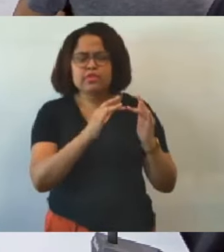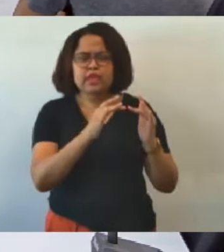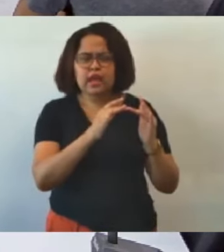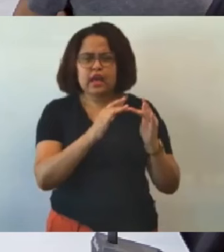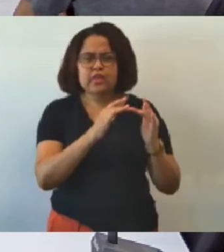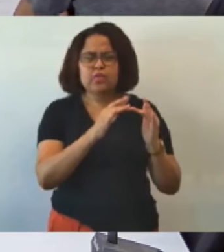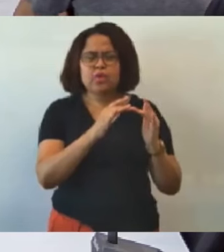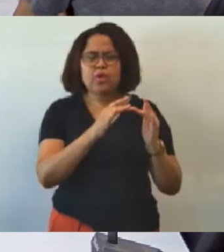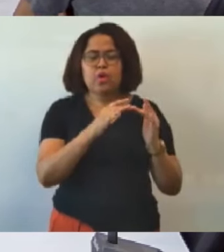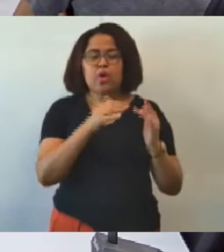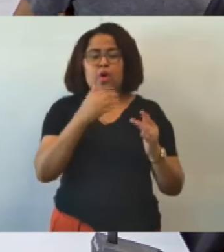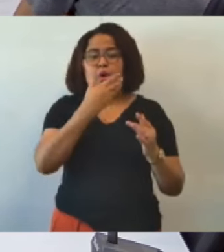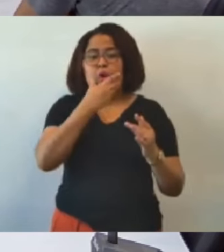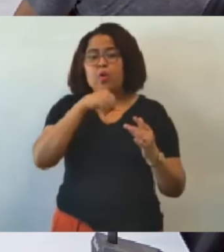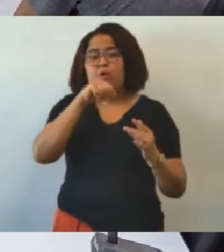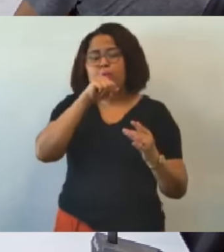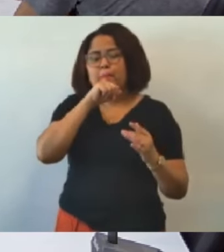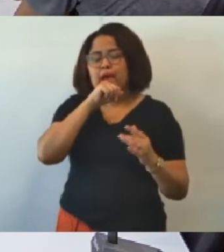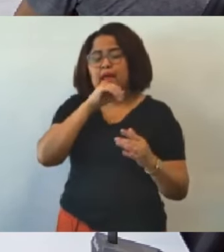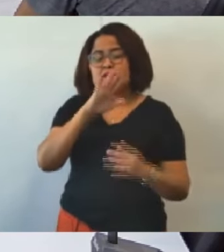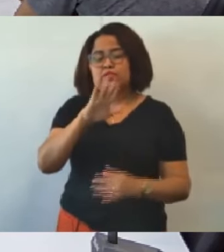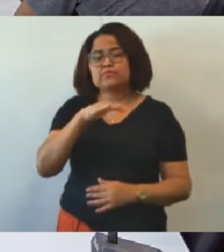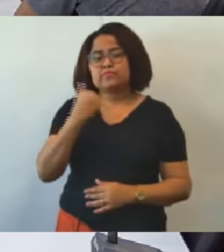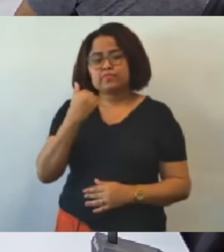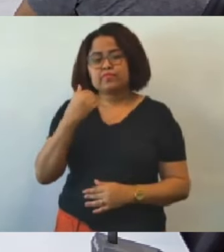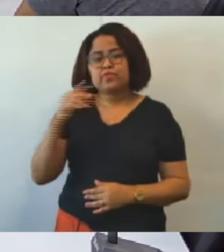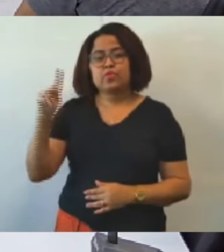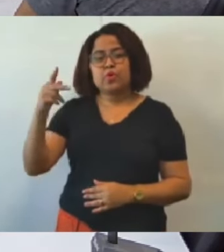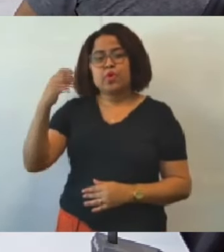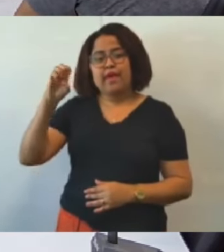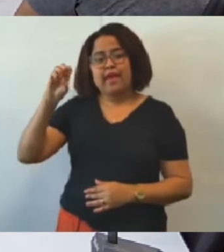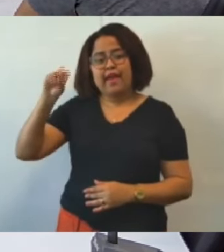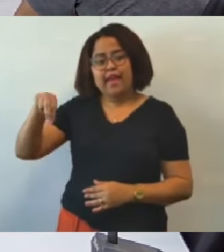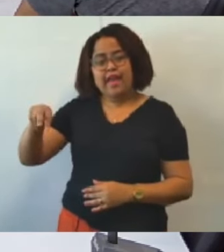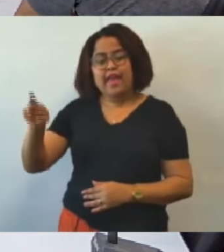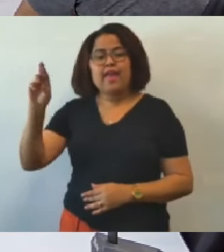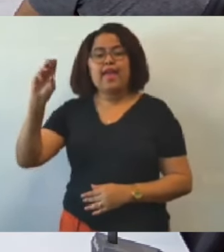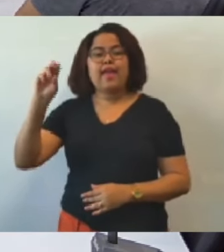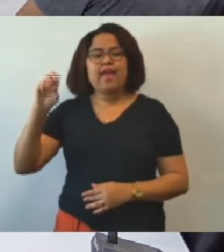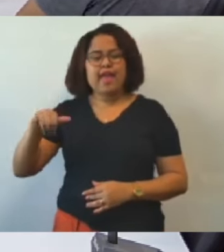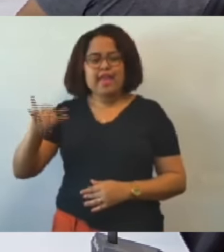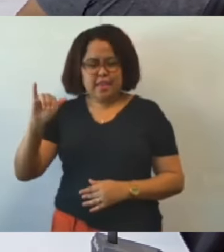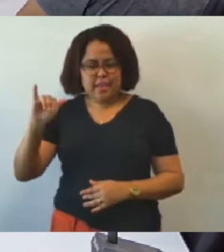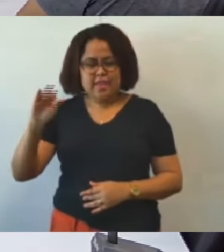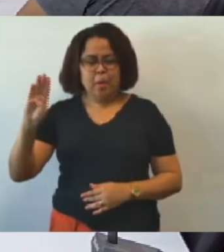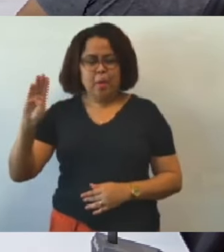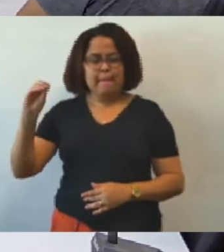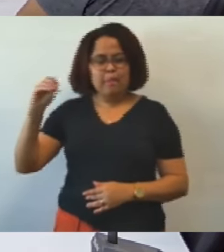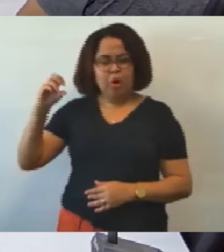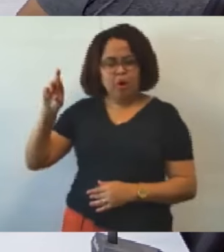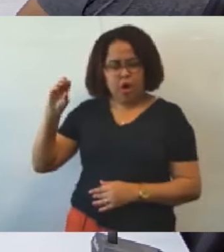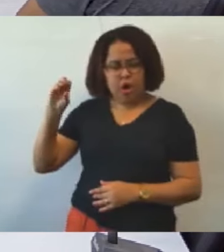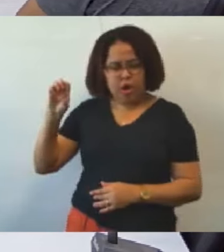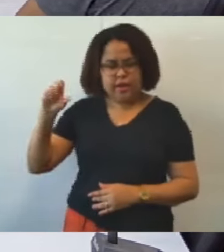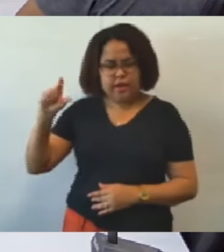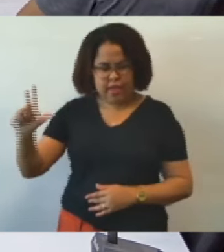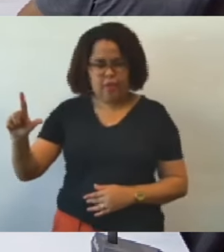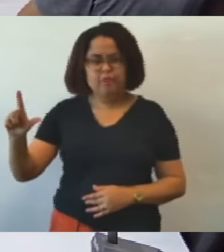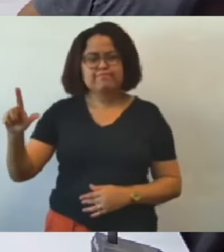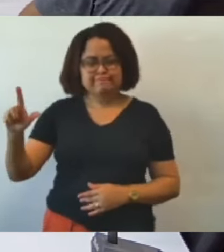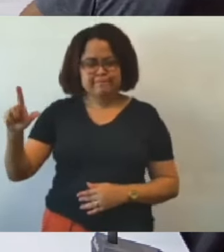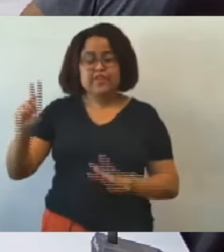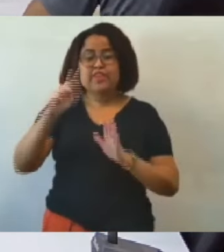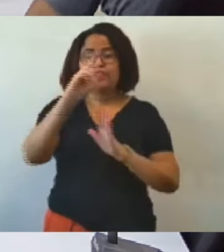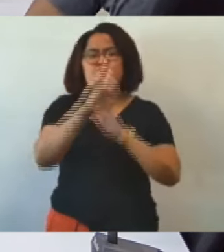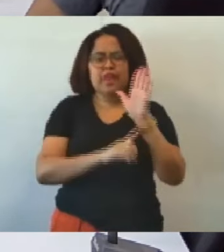do falecido menino Henri Borel que deu que deu direito ao órgão